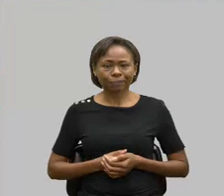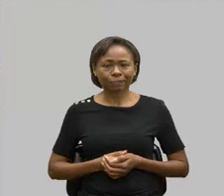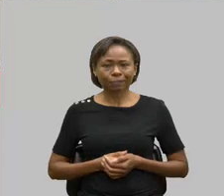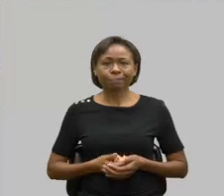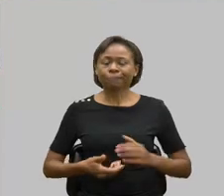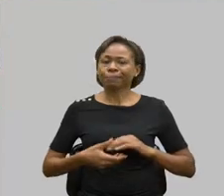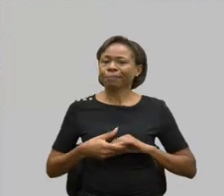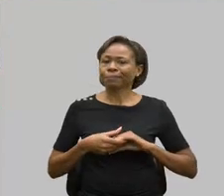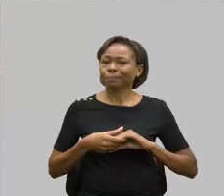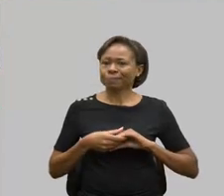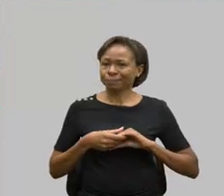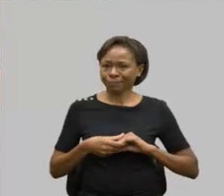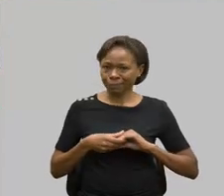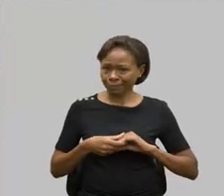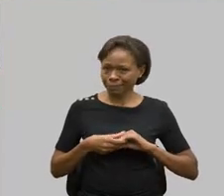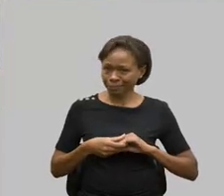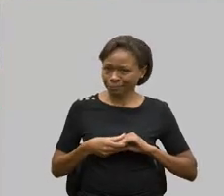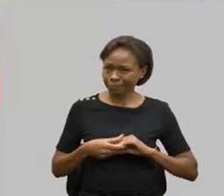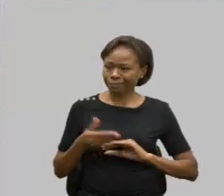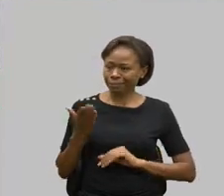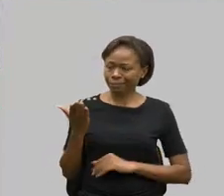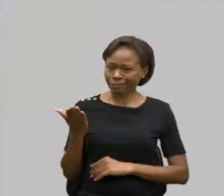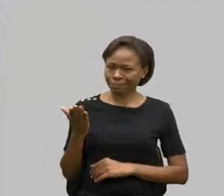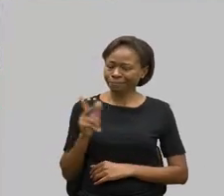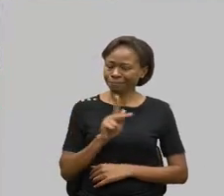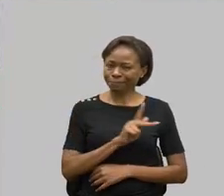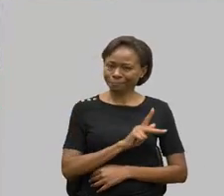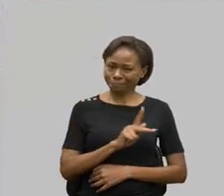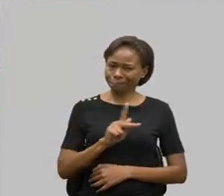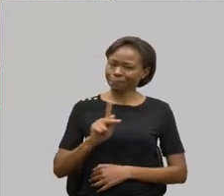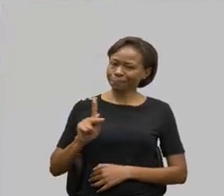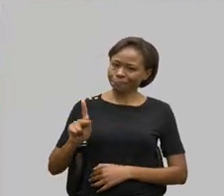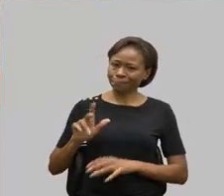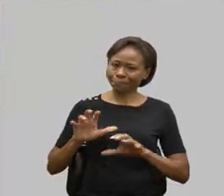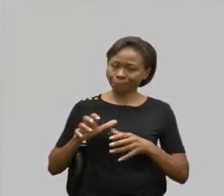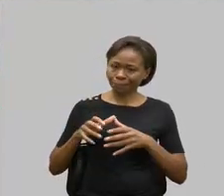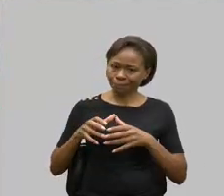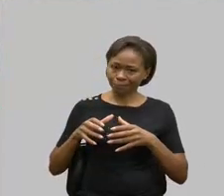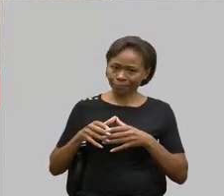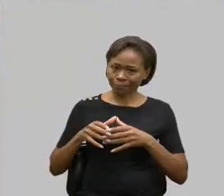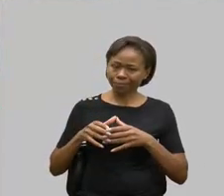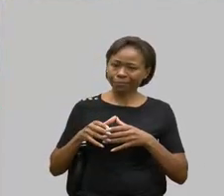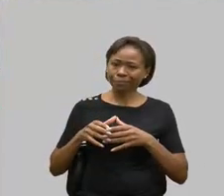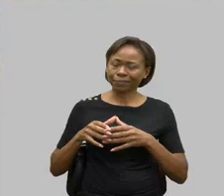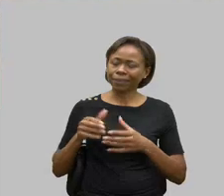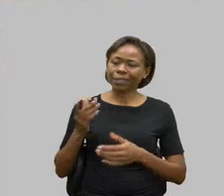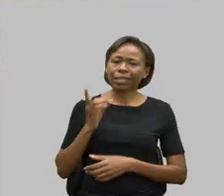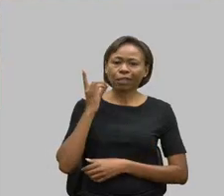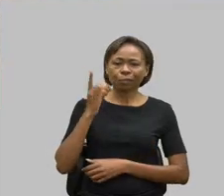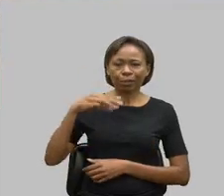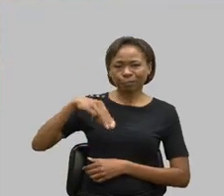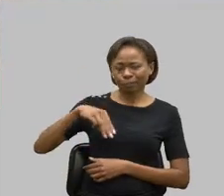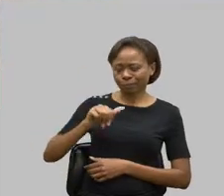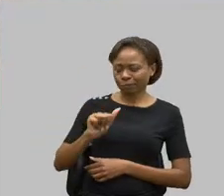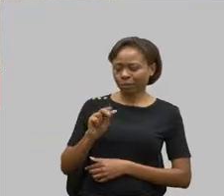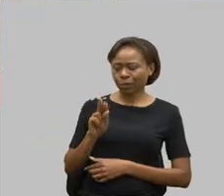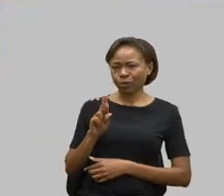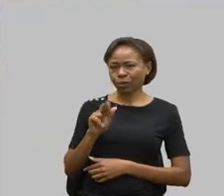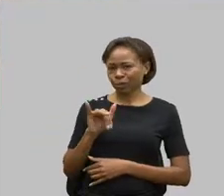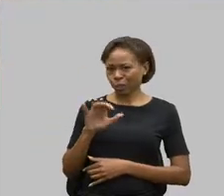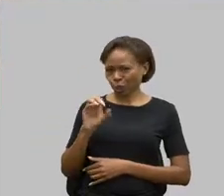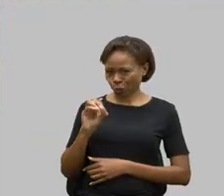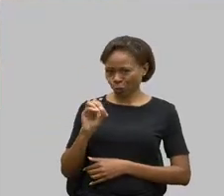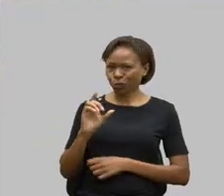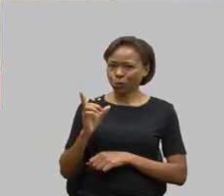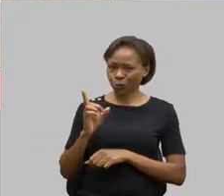Cumprimentando, meu querido presidente da comissão, deputado doutor Maurício, eu que no